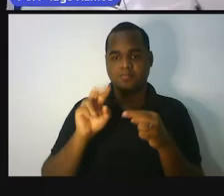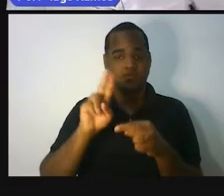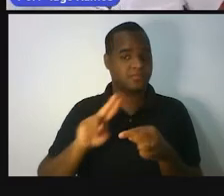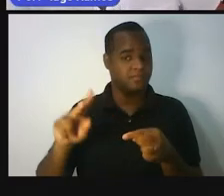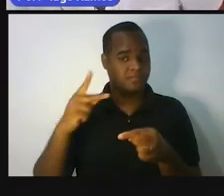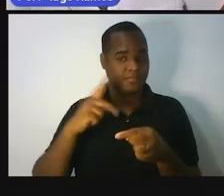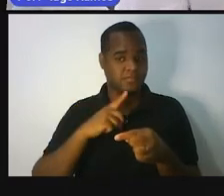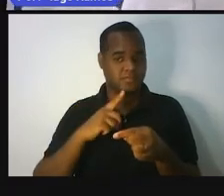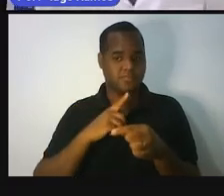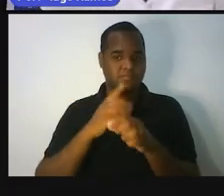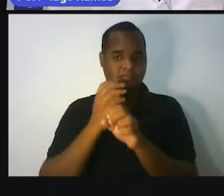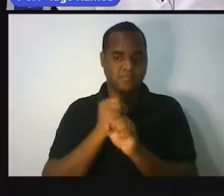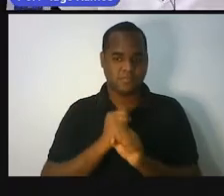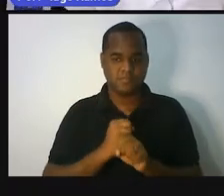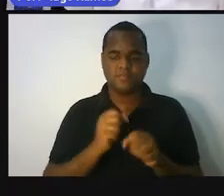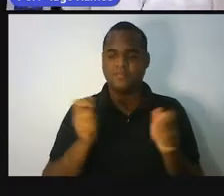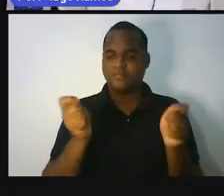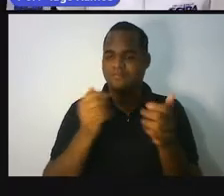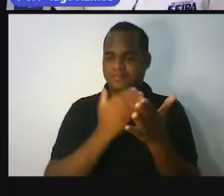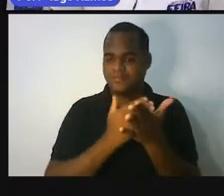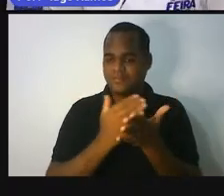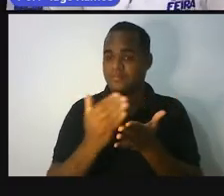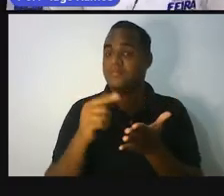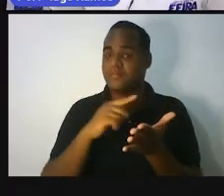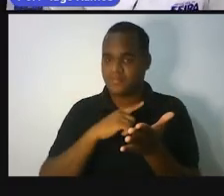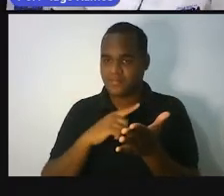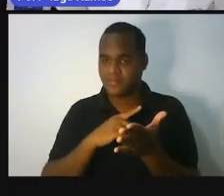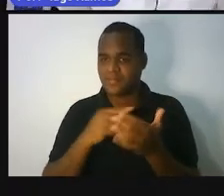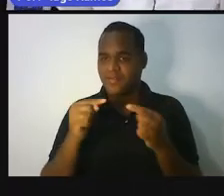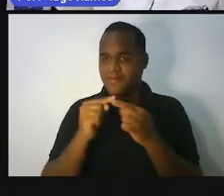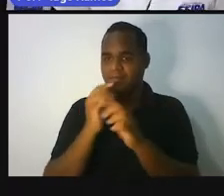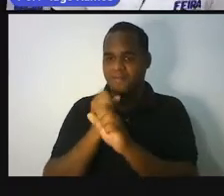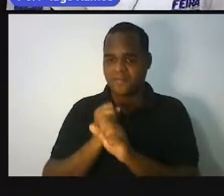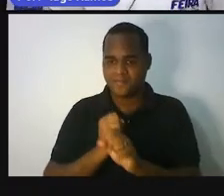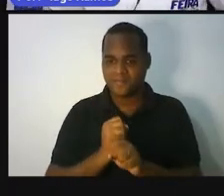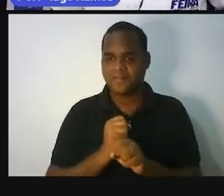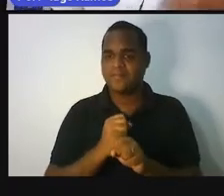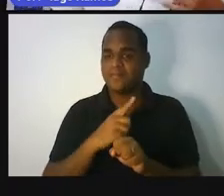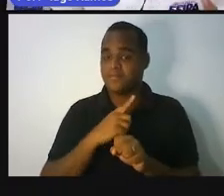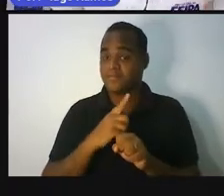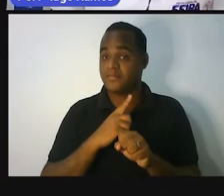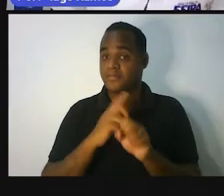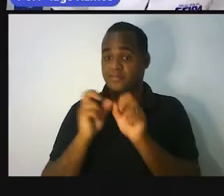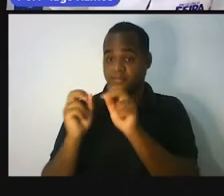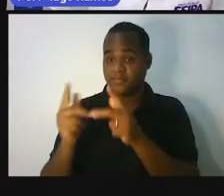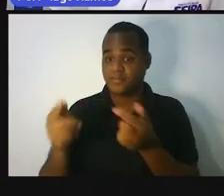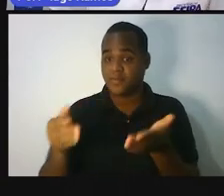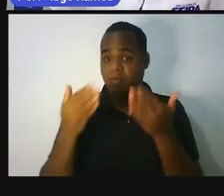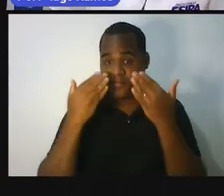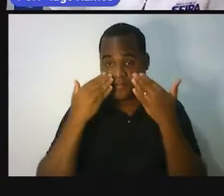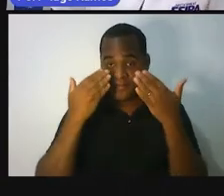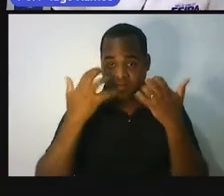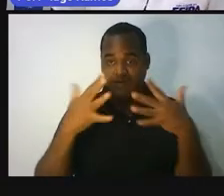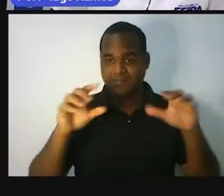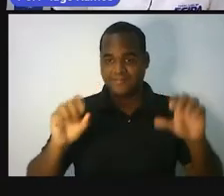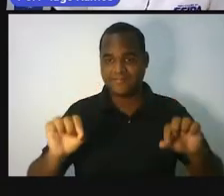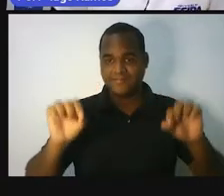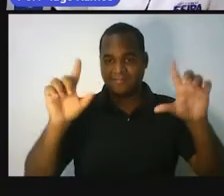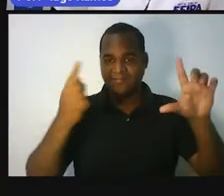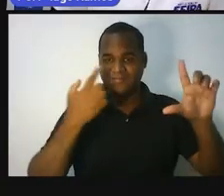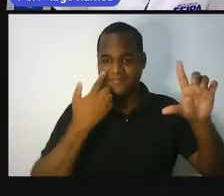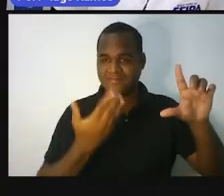Bom, e aí começou a matemática. Lá vem ela. Eu vou mostrar na próxima tela para você